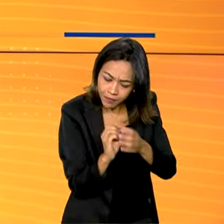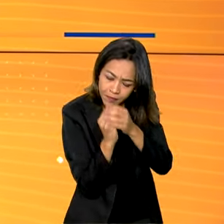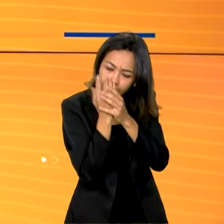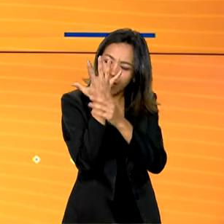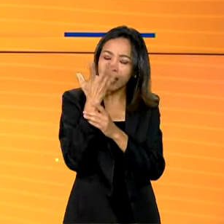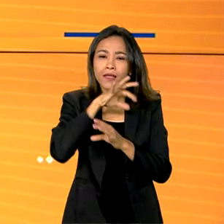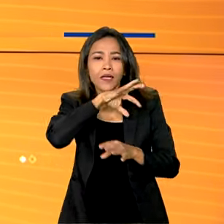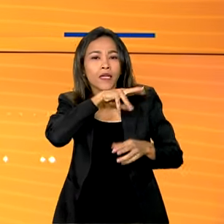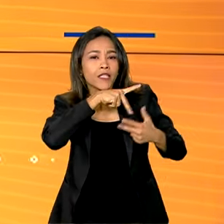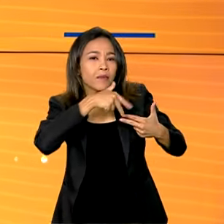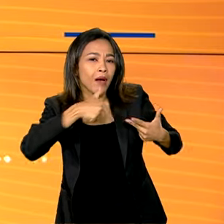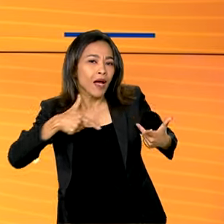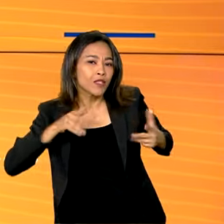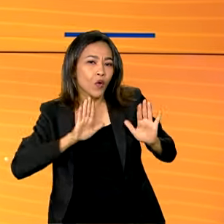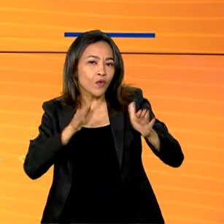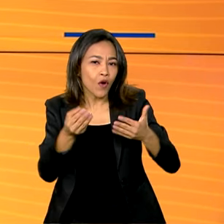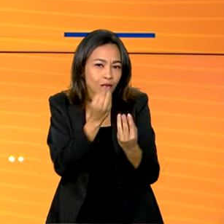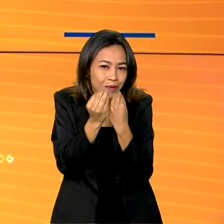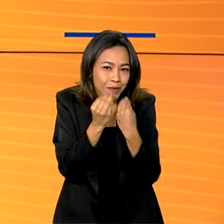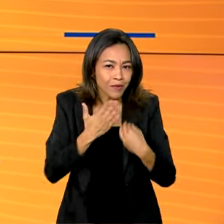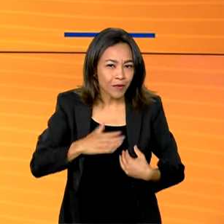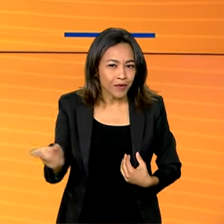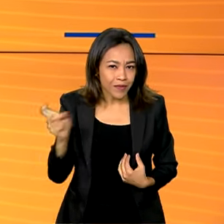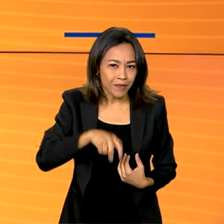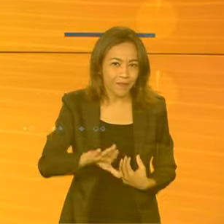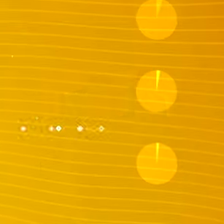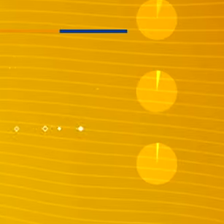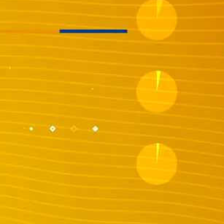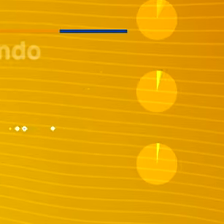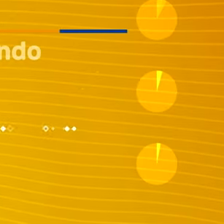voltados para a alimentação. Voltamos em instantes.